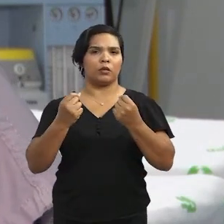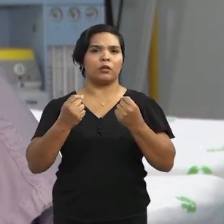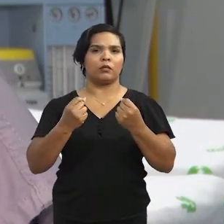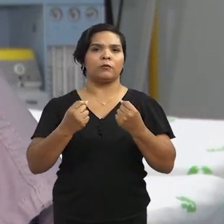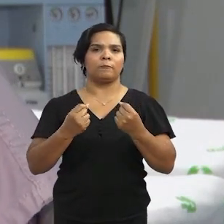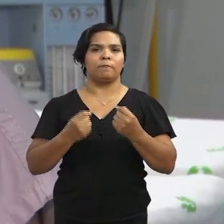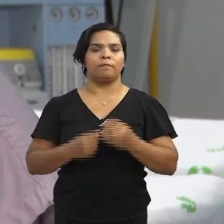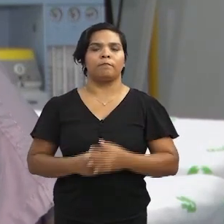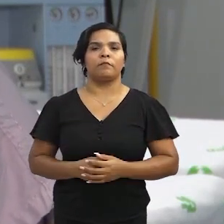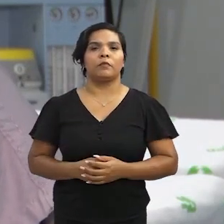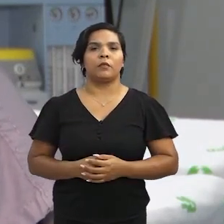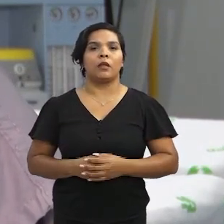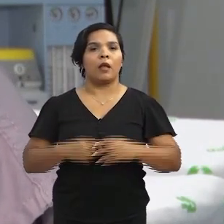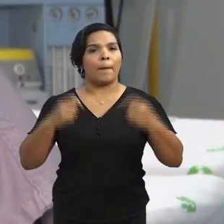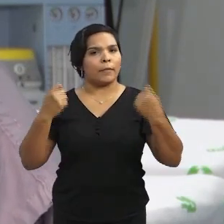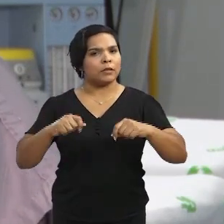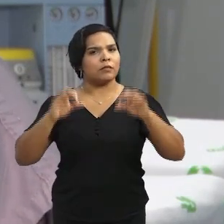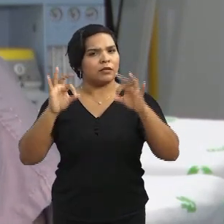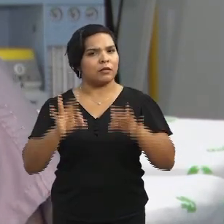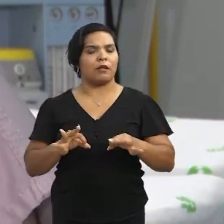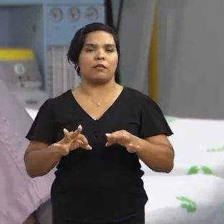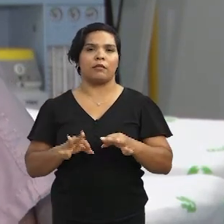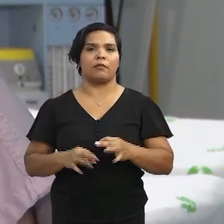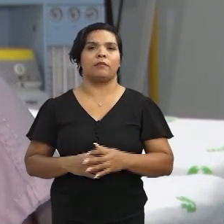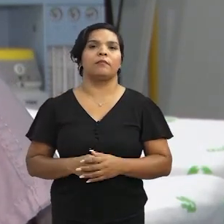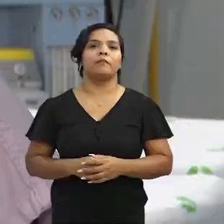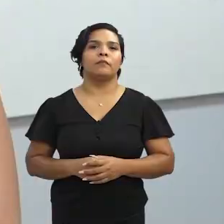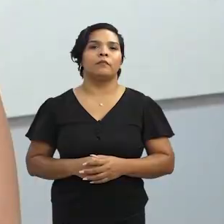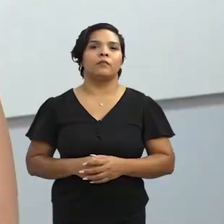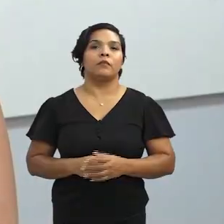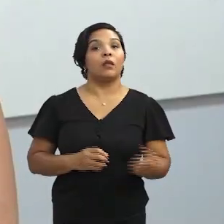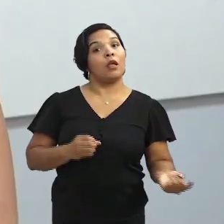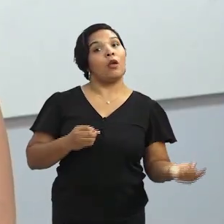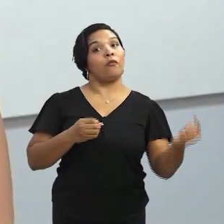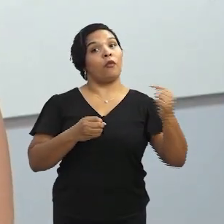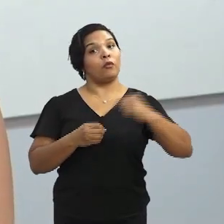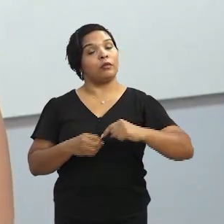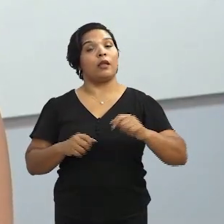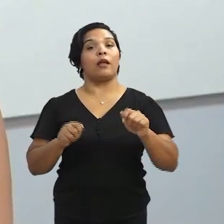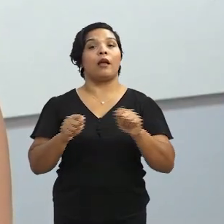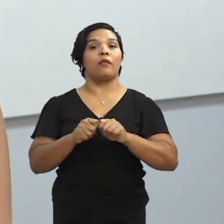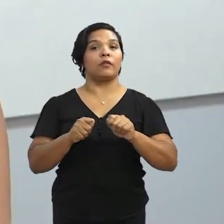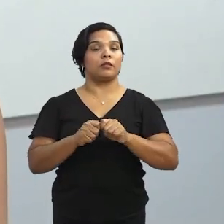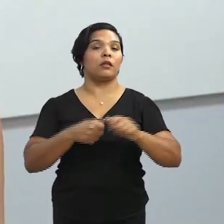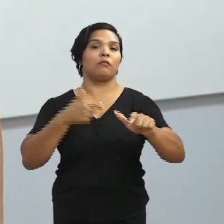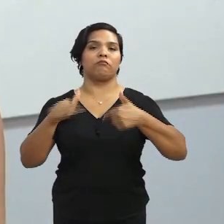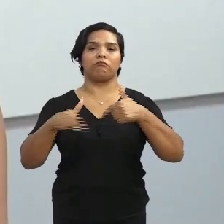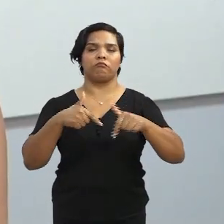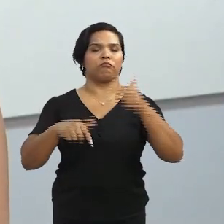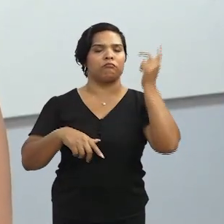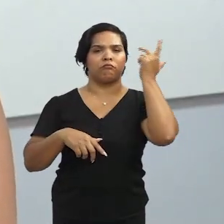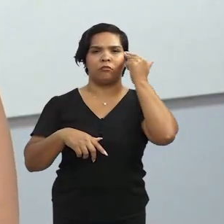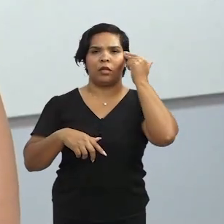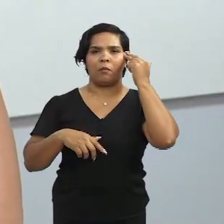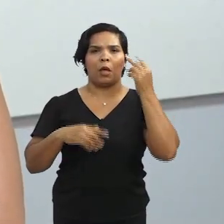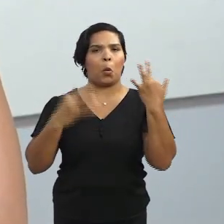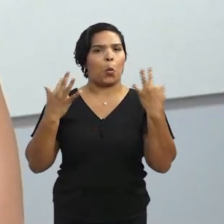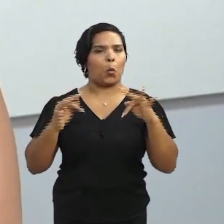uma forma bem acurada, com precisão milimétrica. Eu voltei a fazer minhas atividades normais,